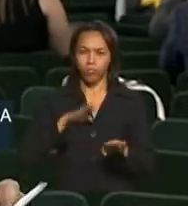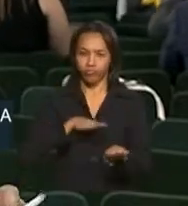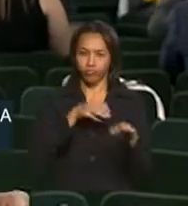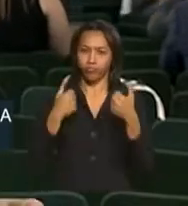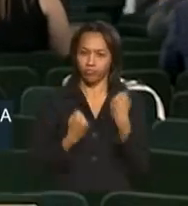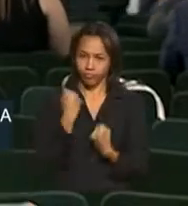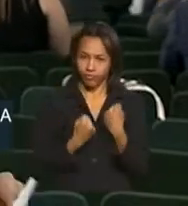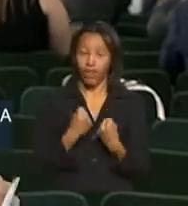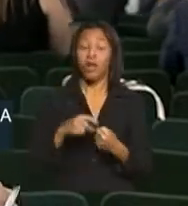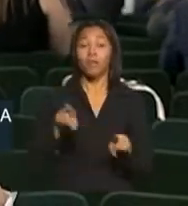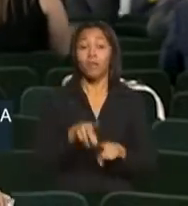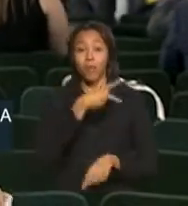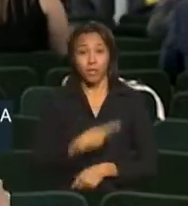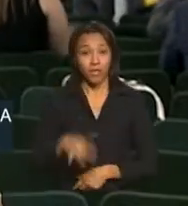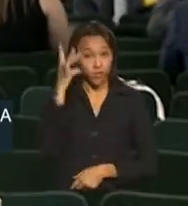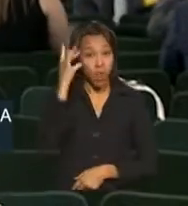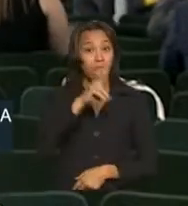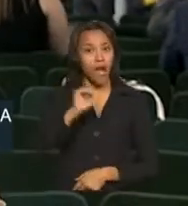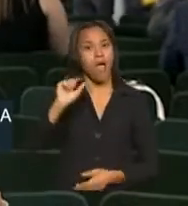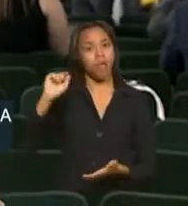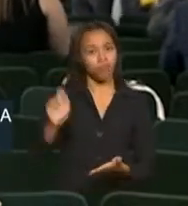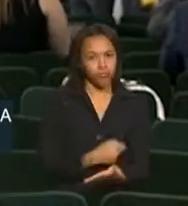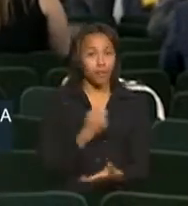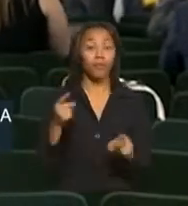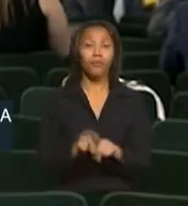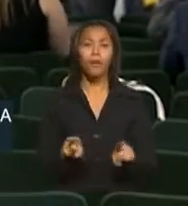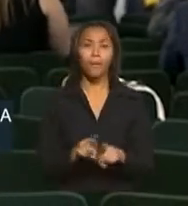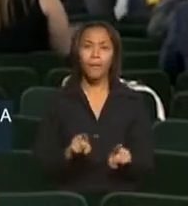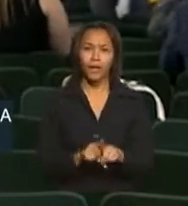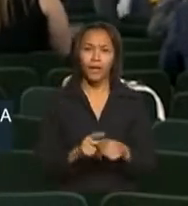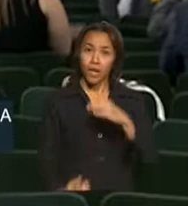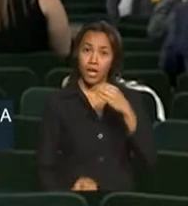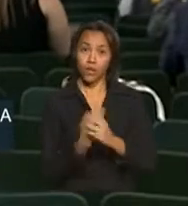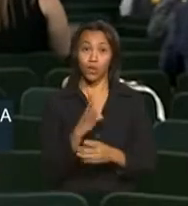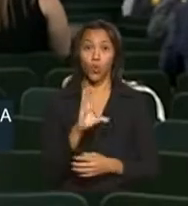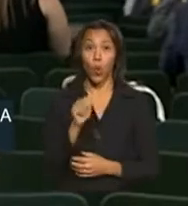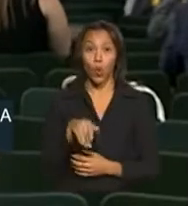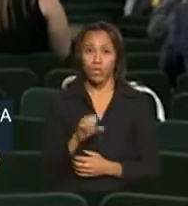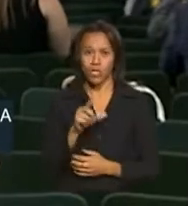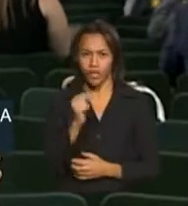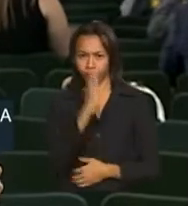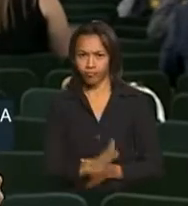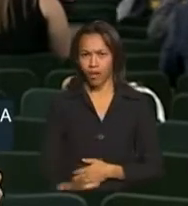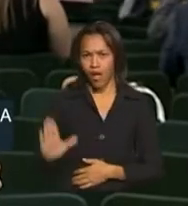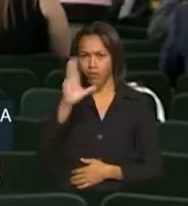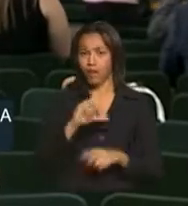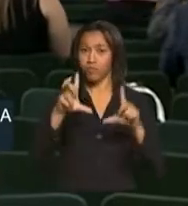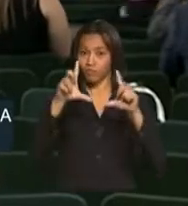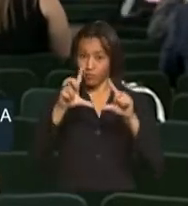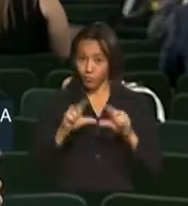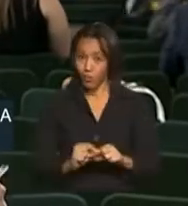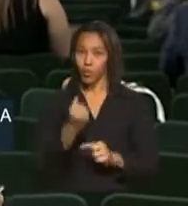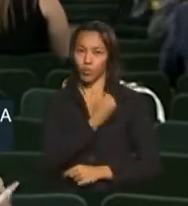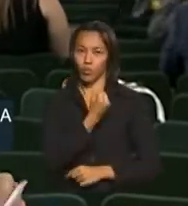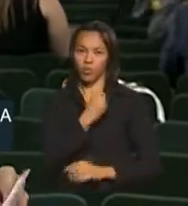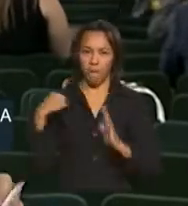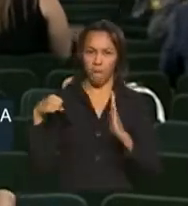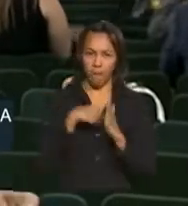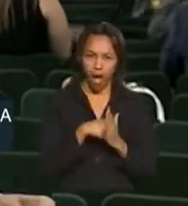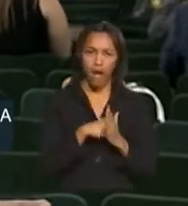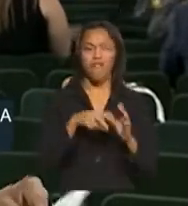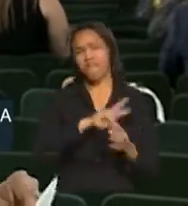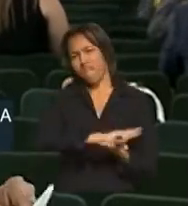A presidenta Dilma Rousseff vai assinar também a criação do Conselho Nacional para redução de acidentes.